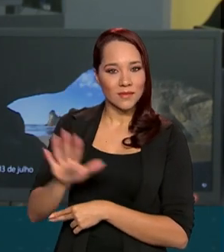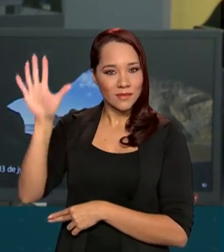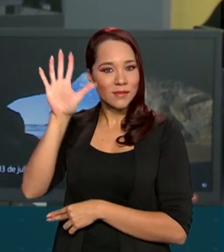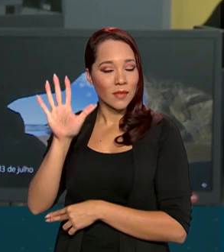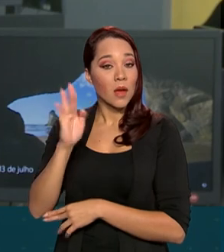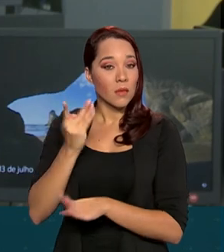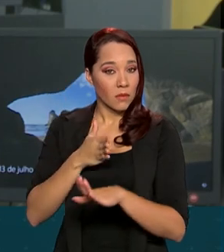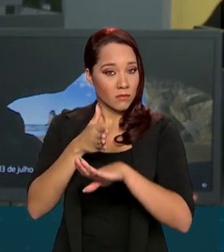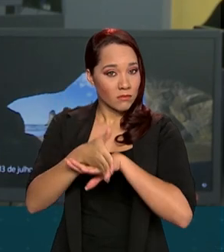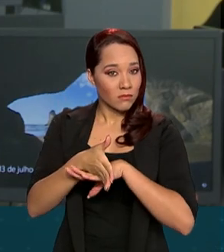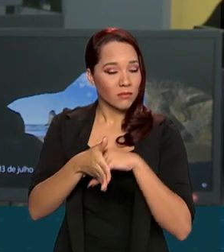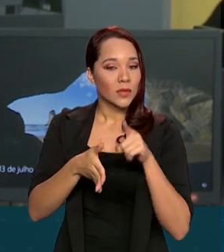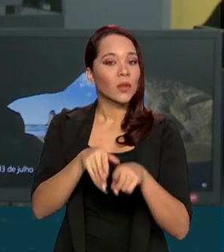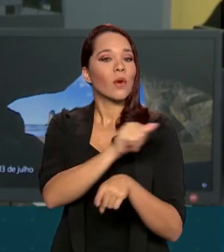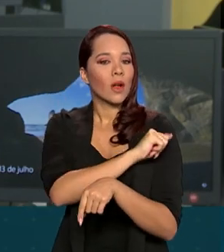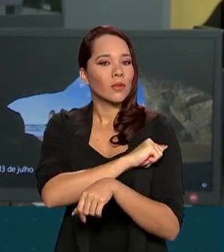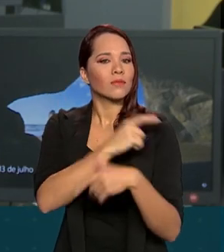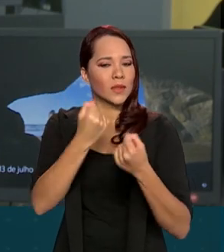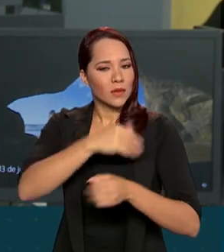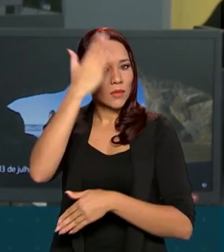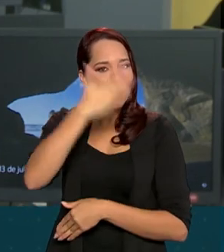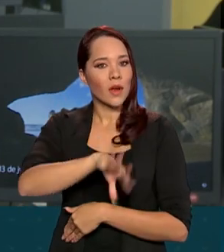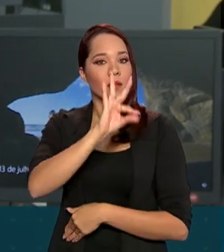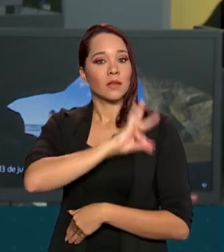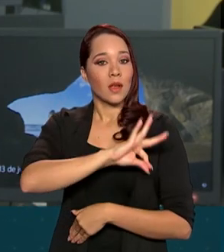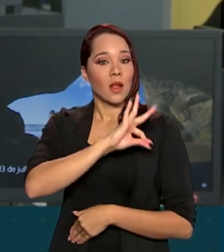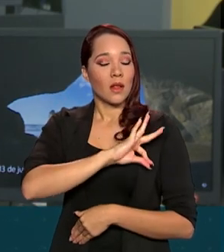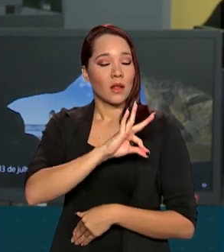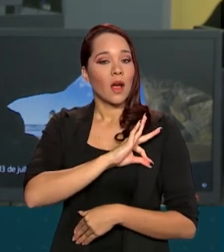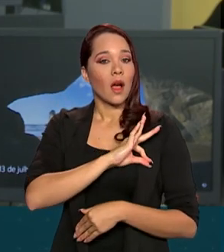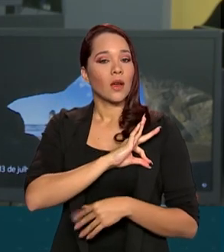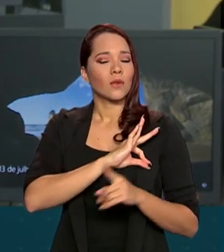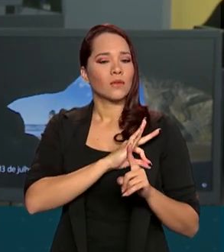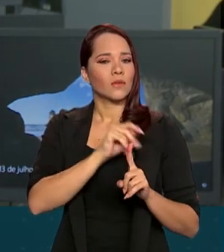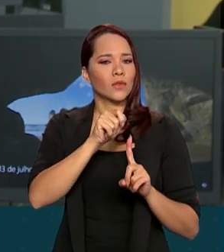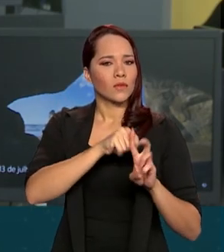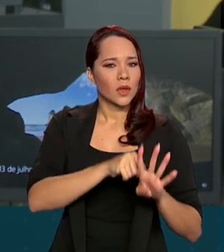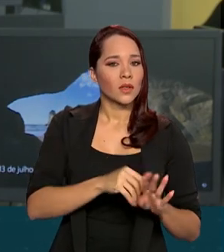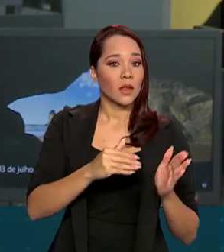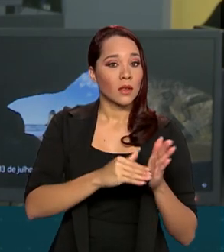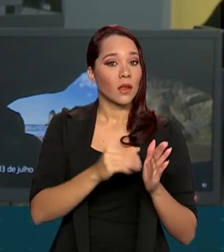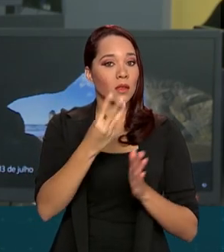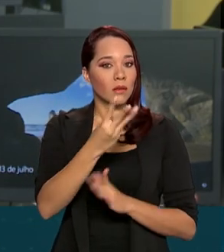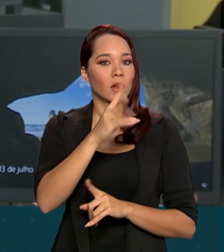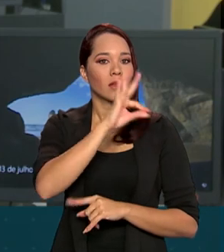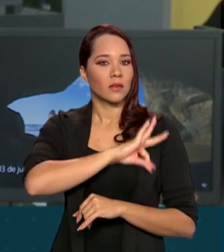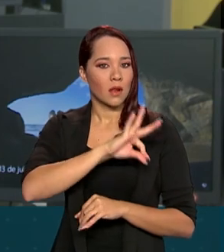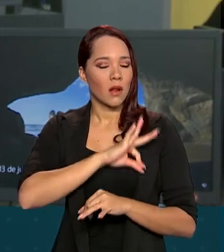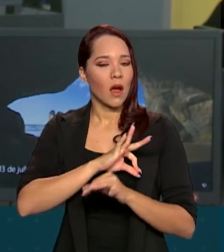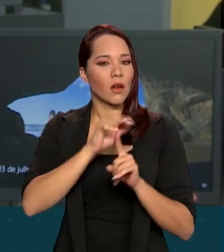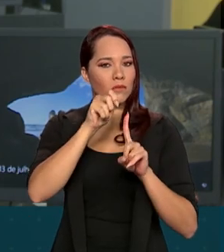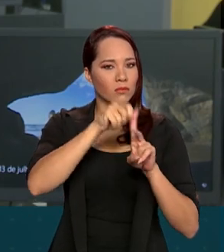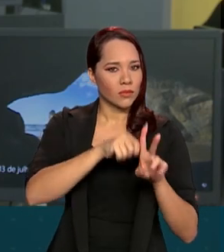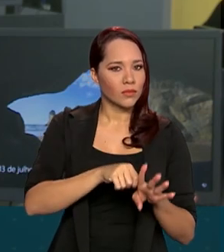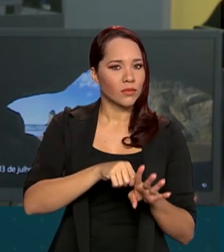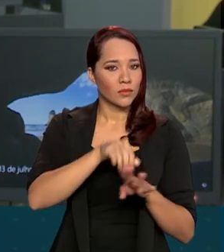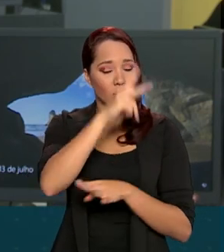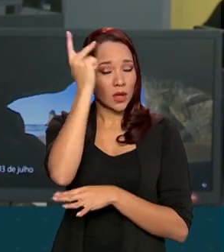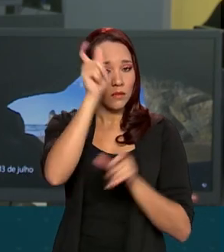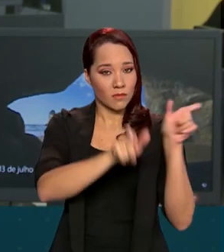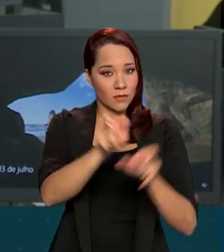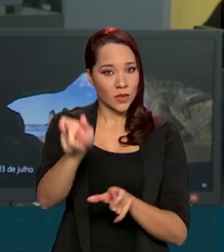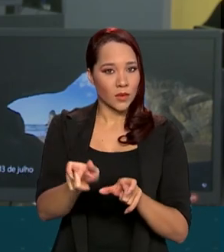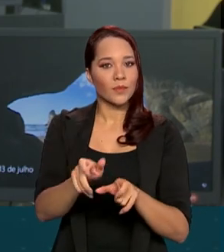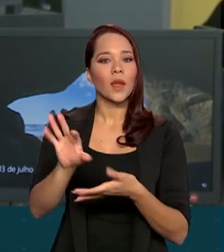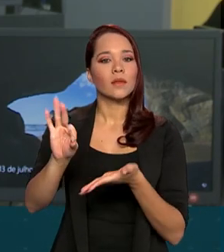Para participar, o estudante deve comprovar renda familiar bruta mensal de até três salários mínimos por pessoa. As